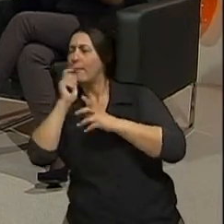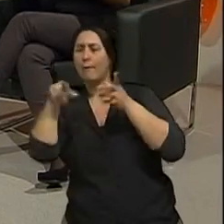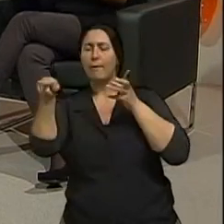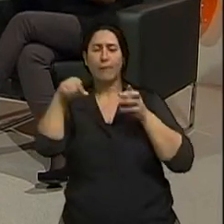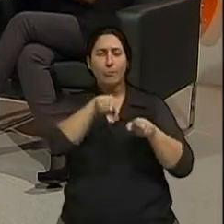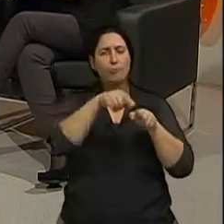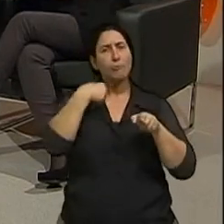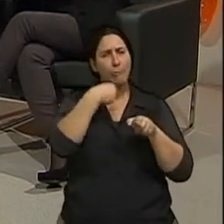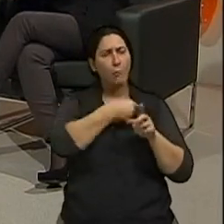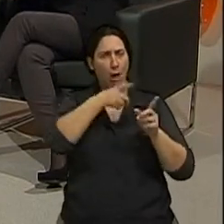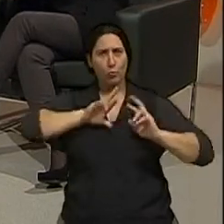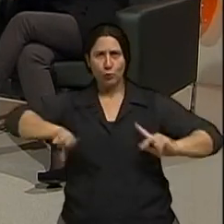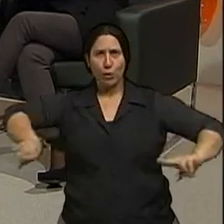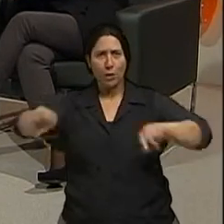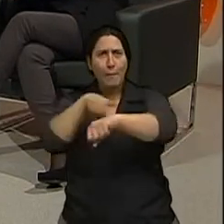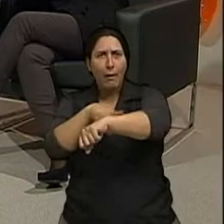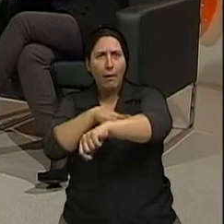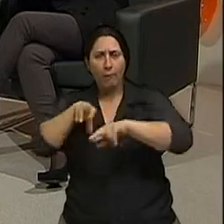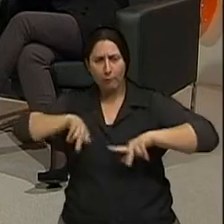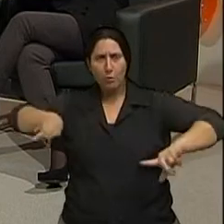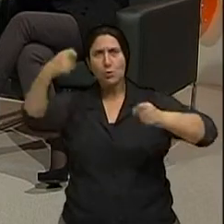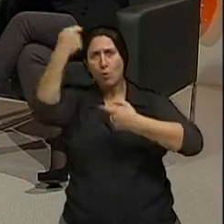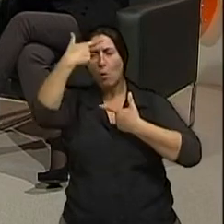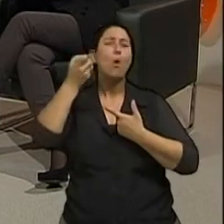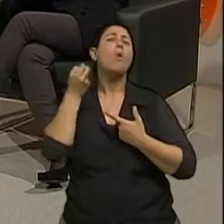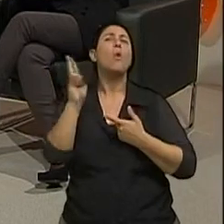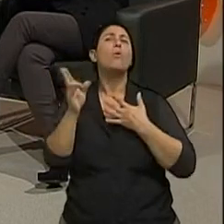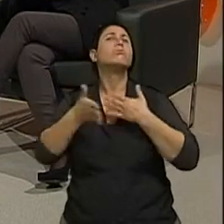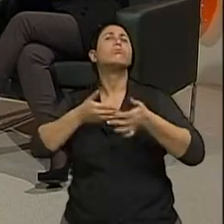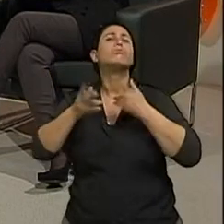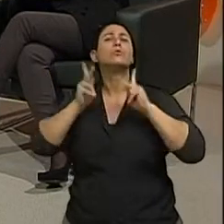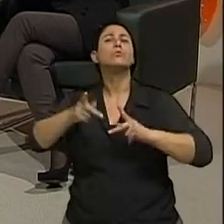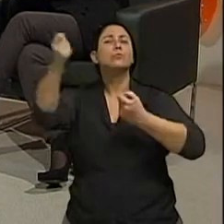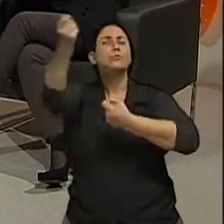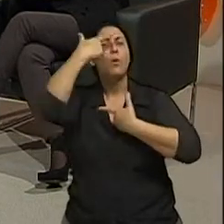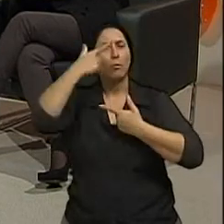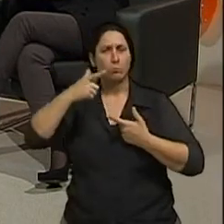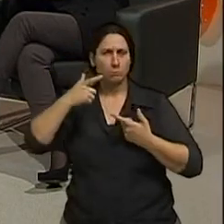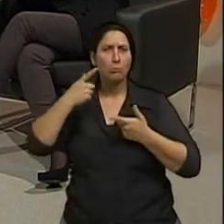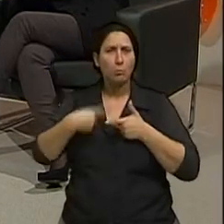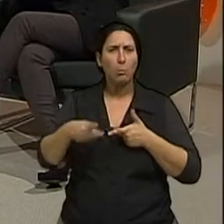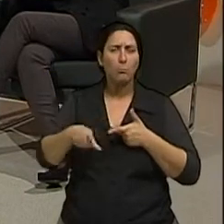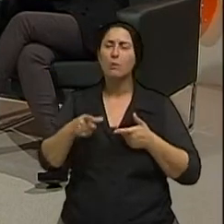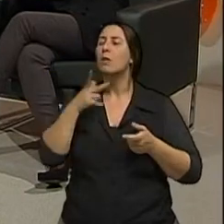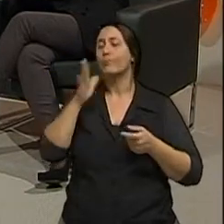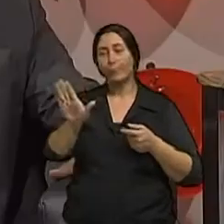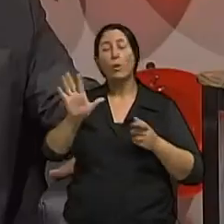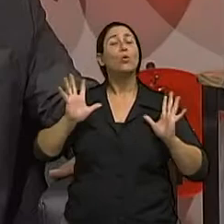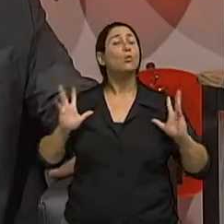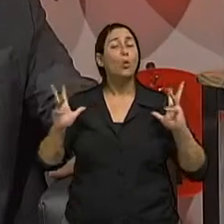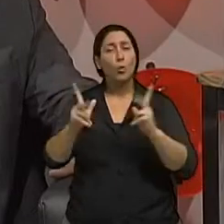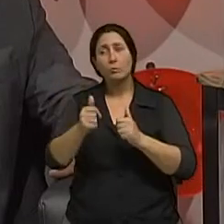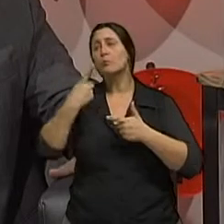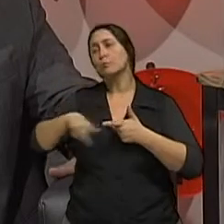Ou todas as que ficarem expostas ao sol a um período muito grande vão ter problema? Todas as pessoas expostas vão ter problema. Mas